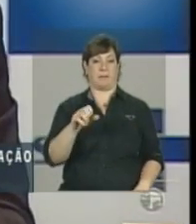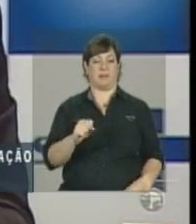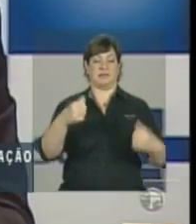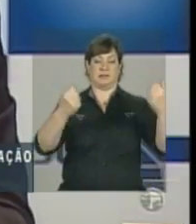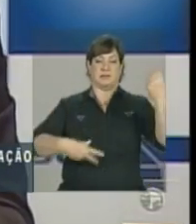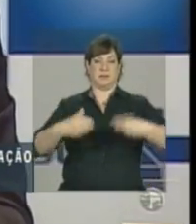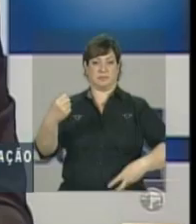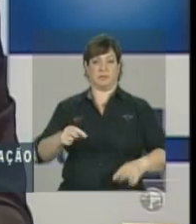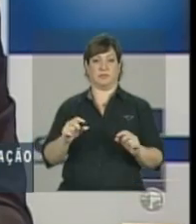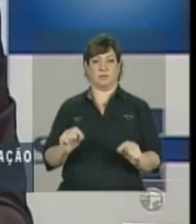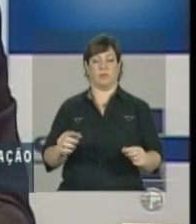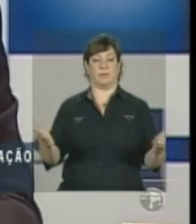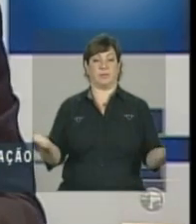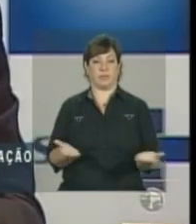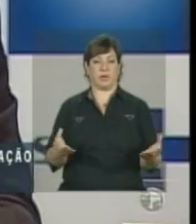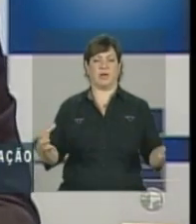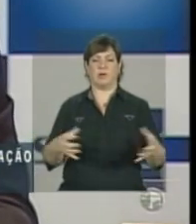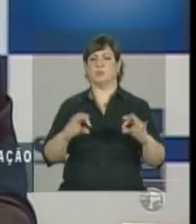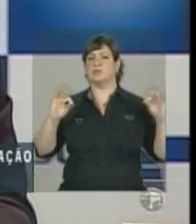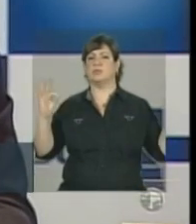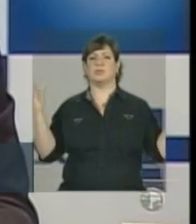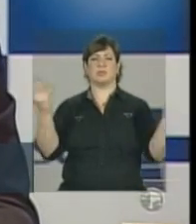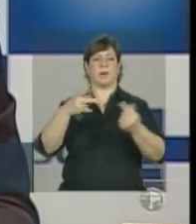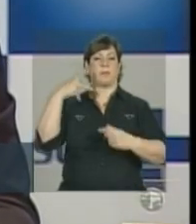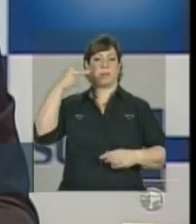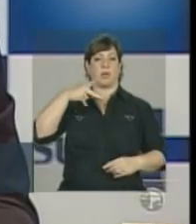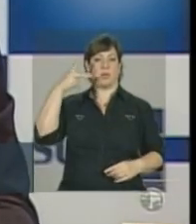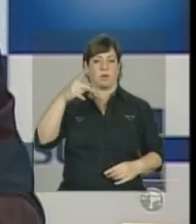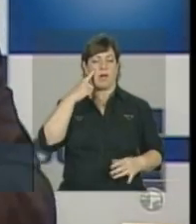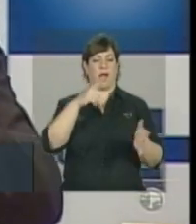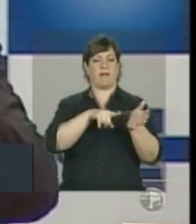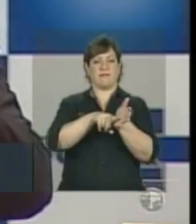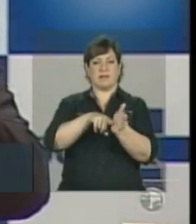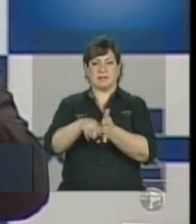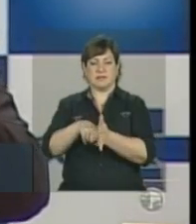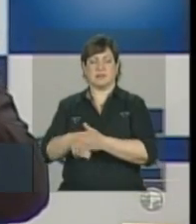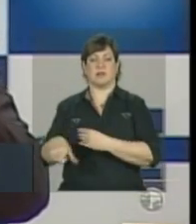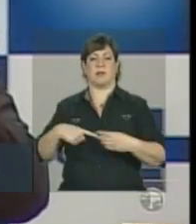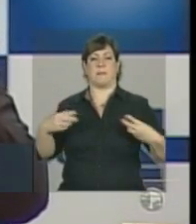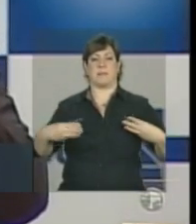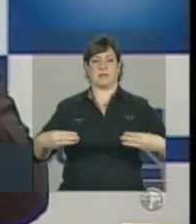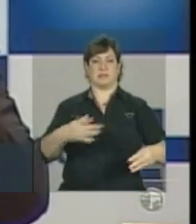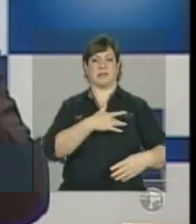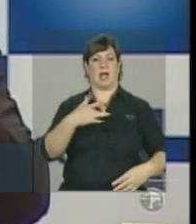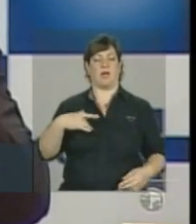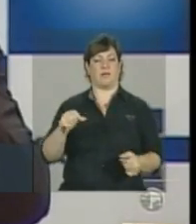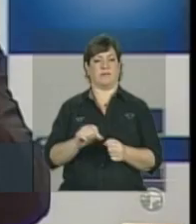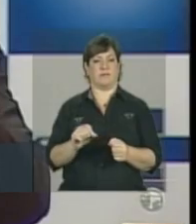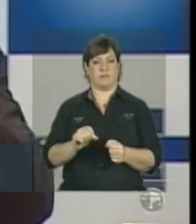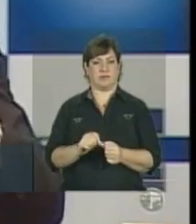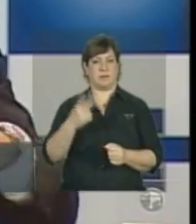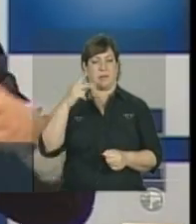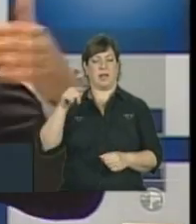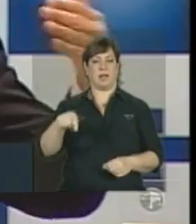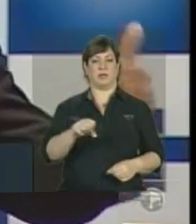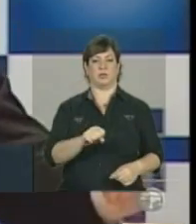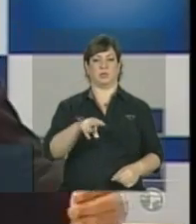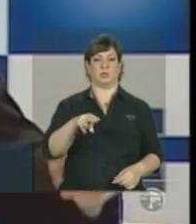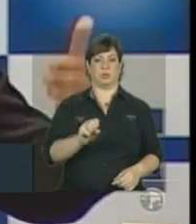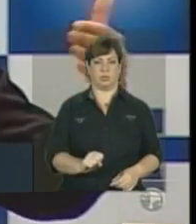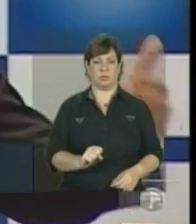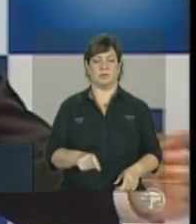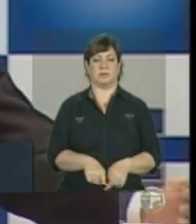hoje eles entram em todas as políticas de avaliação que o Ministério da Saúde desenvolveu para o Sistema Único de Saúde, que